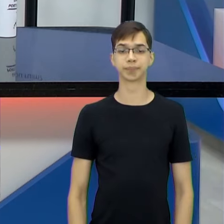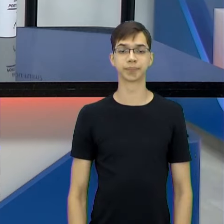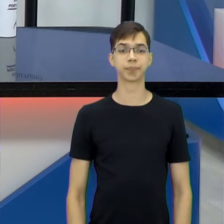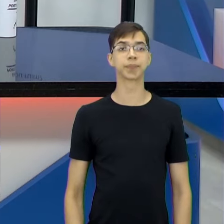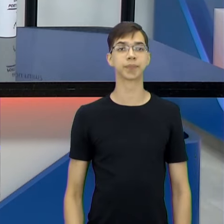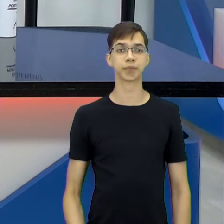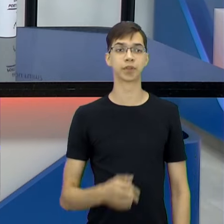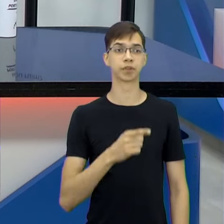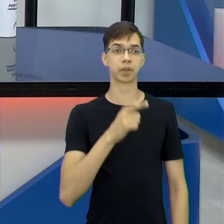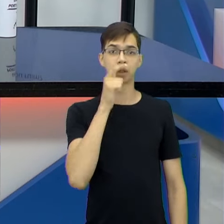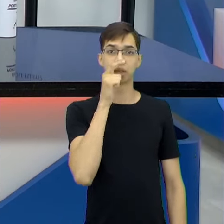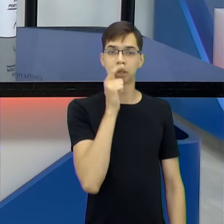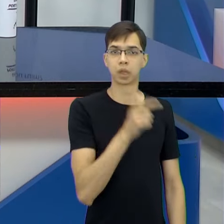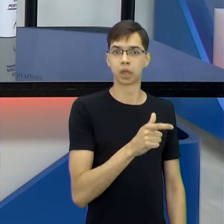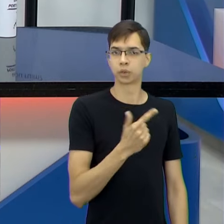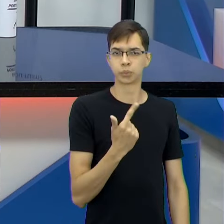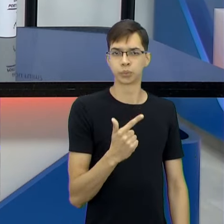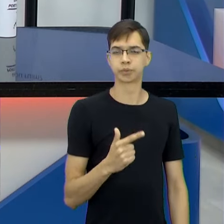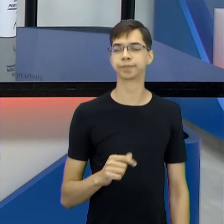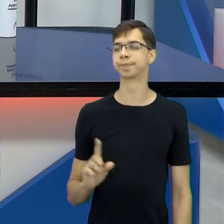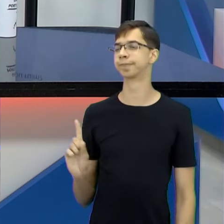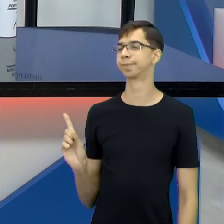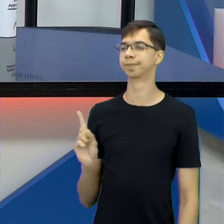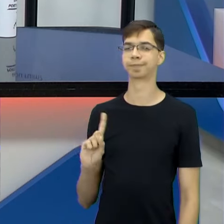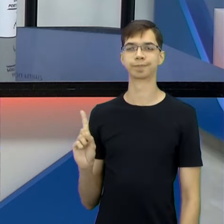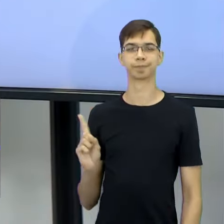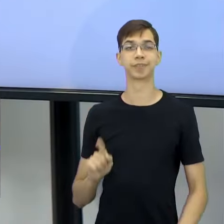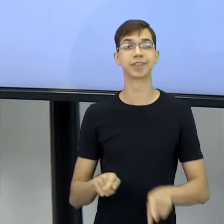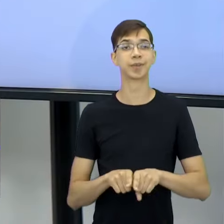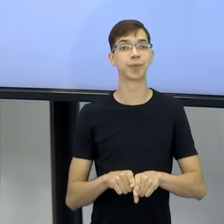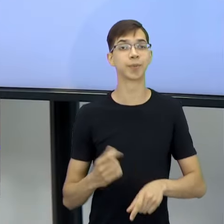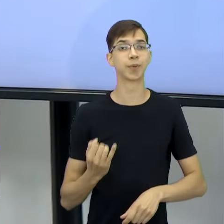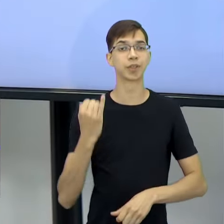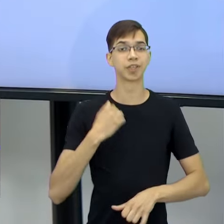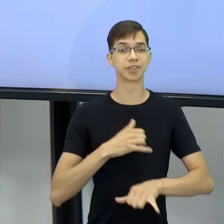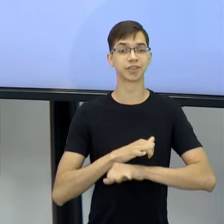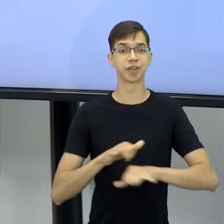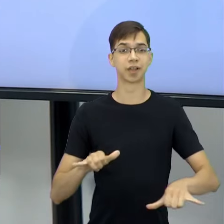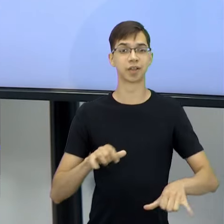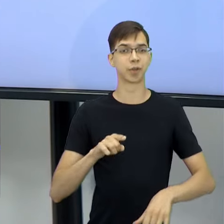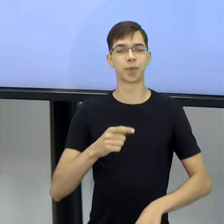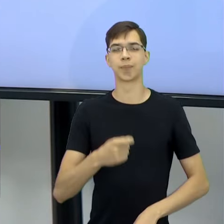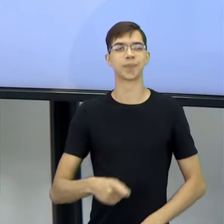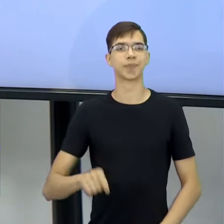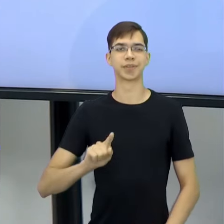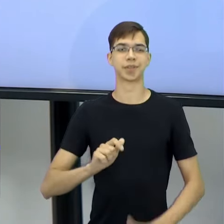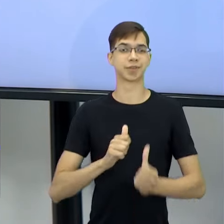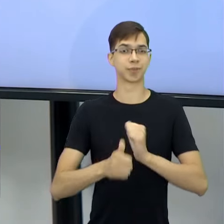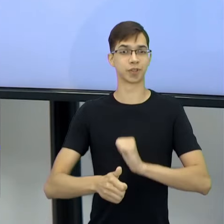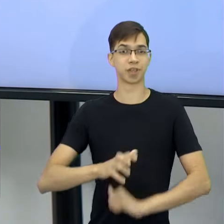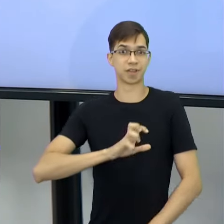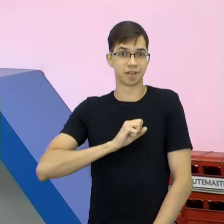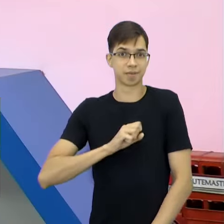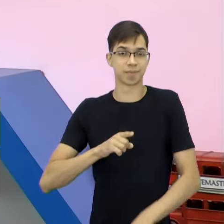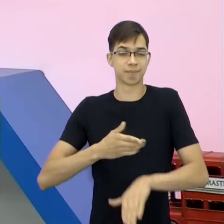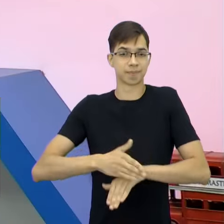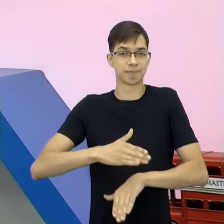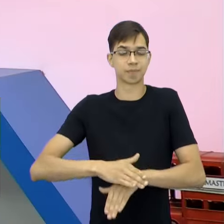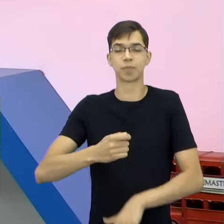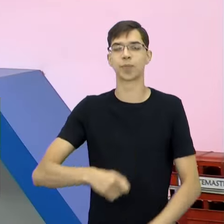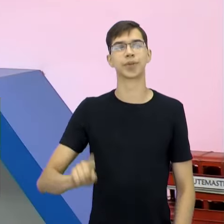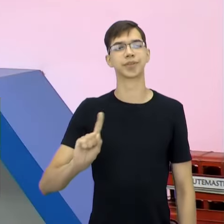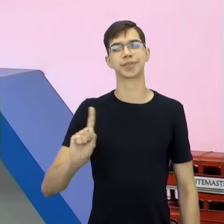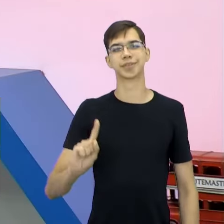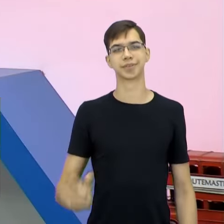não. Não. Na verdade, uma outra coisa que é importante falar, né? Você não precisa ser um grande amante de esportes para escrever sobre esportes. Exato. E